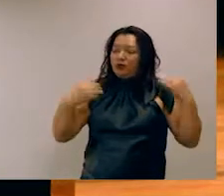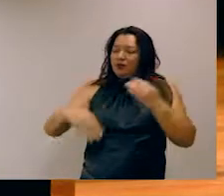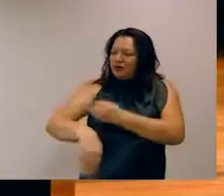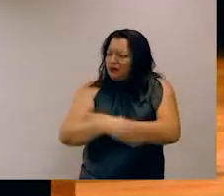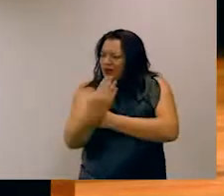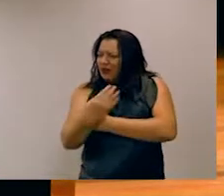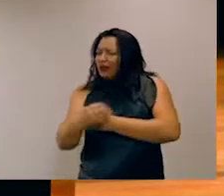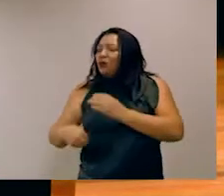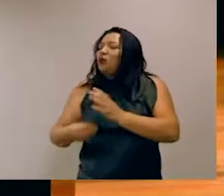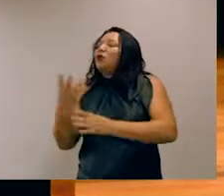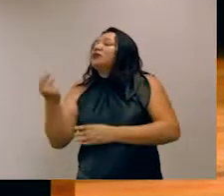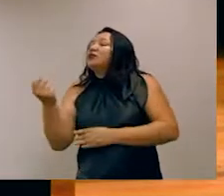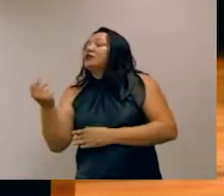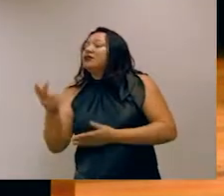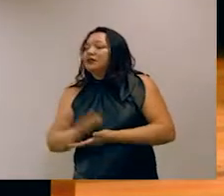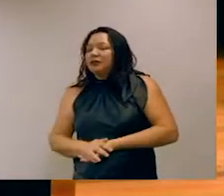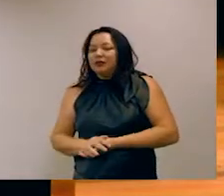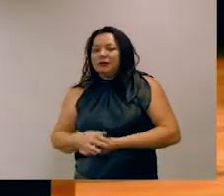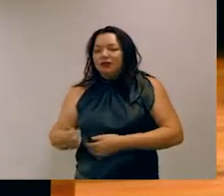quantos dólares?